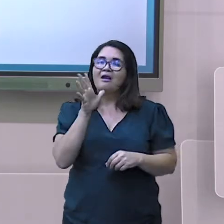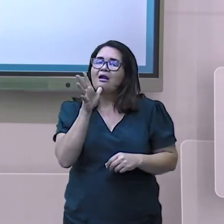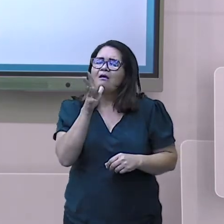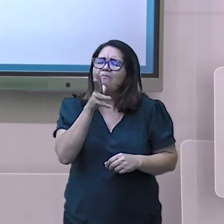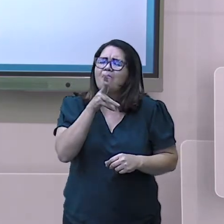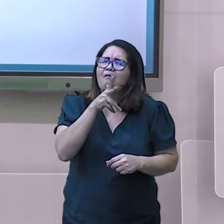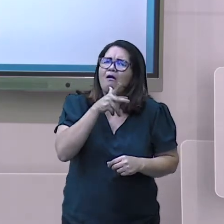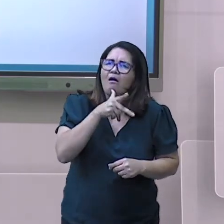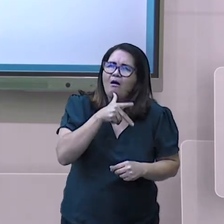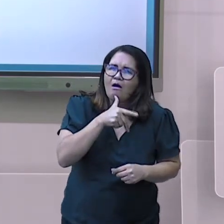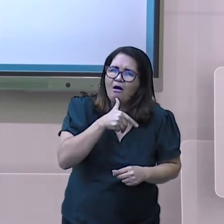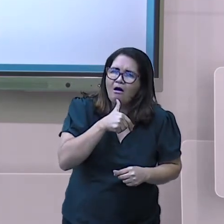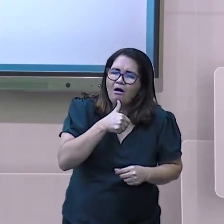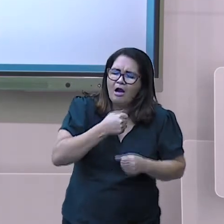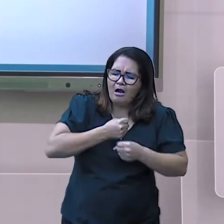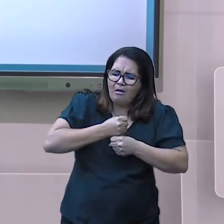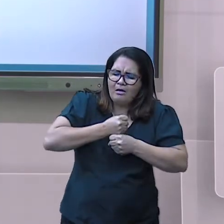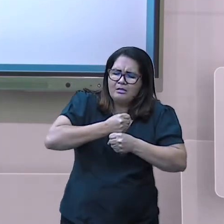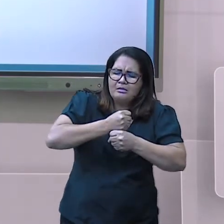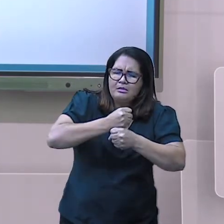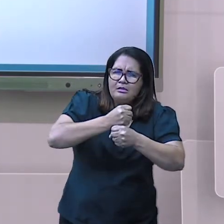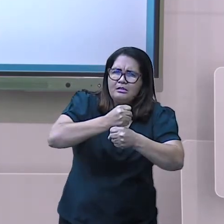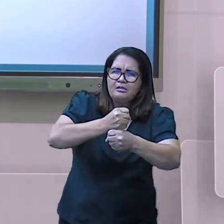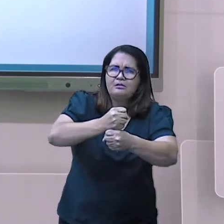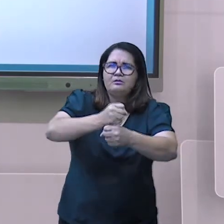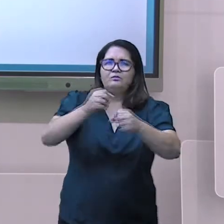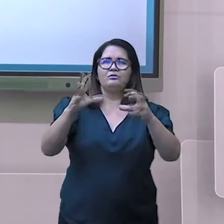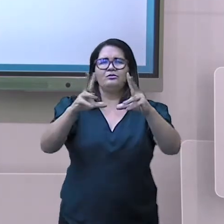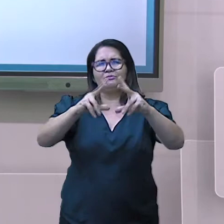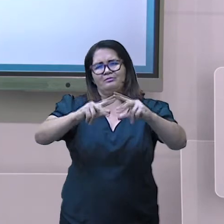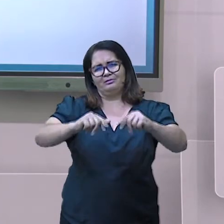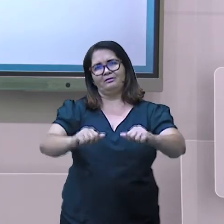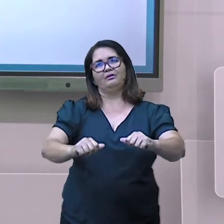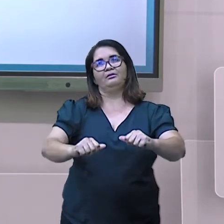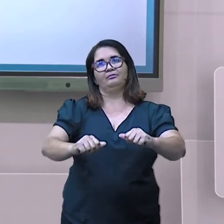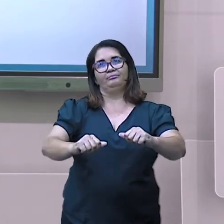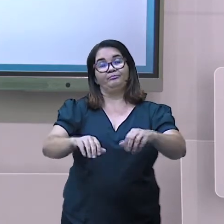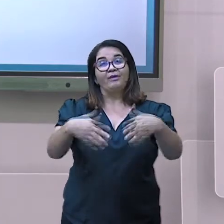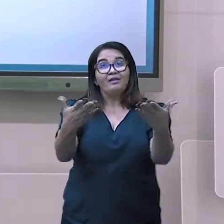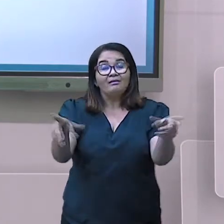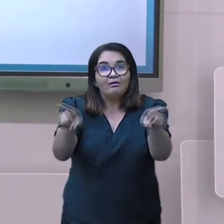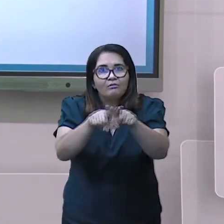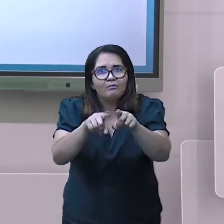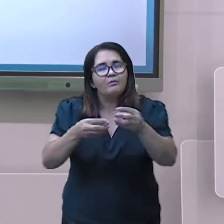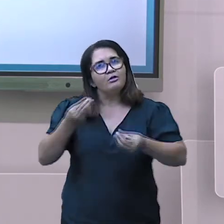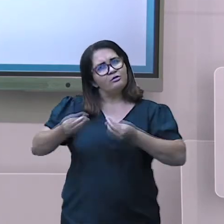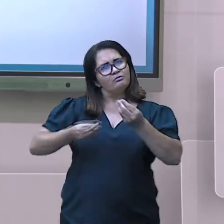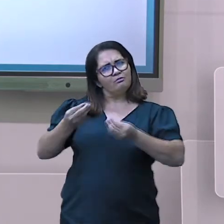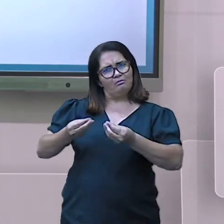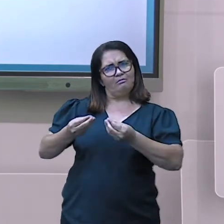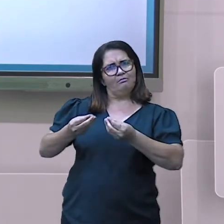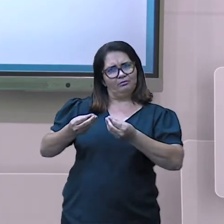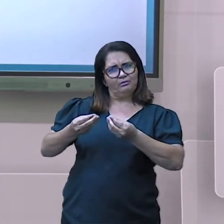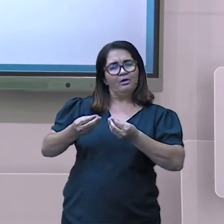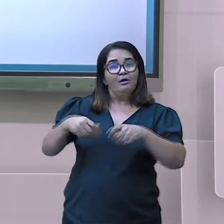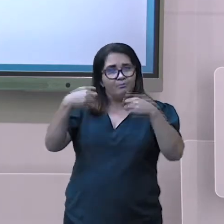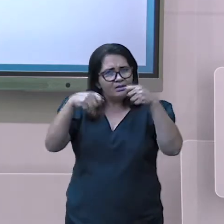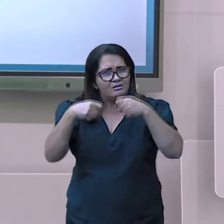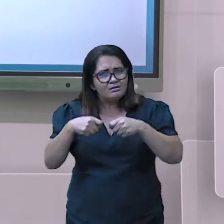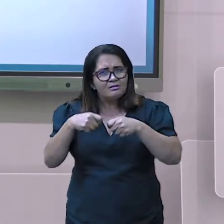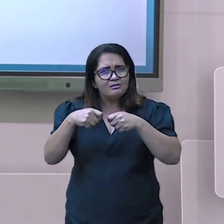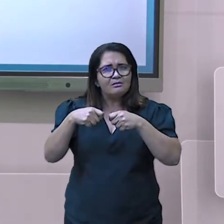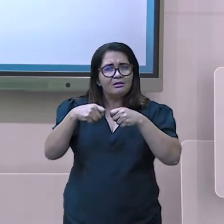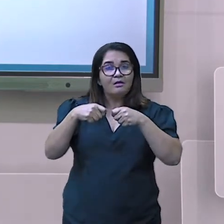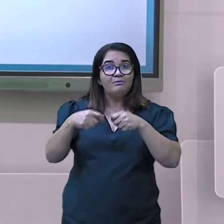Essa empresa, ela tem uma política de sustentabilidade? Ela está fazendo